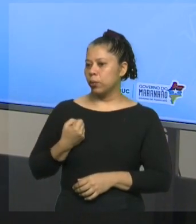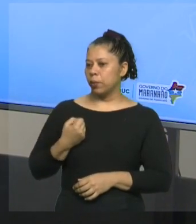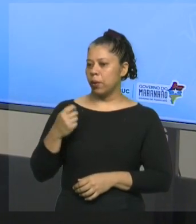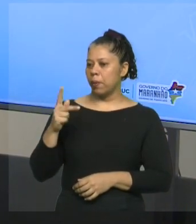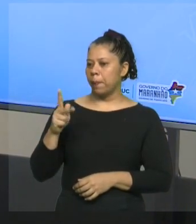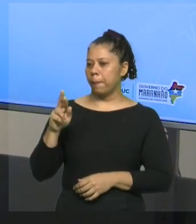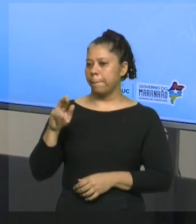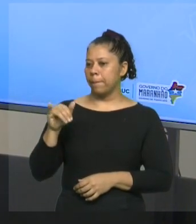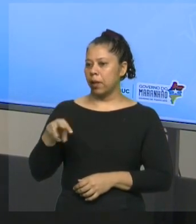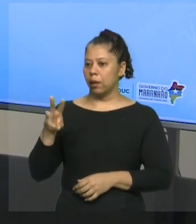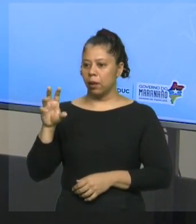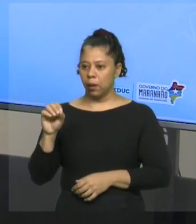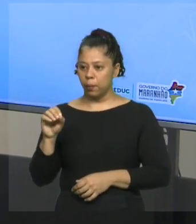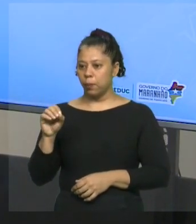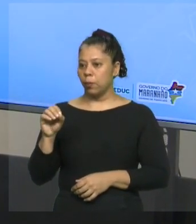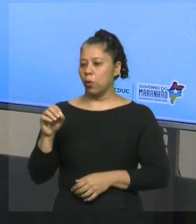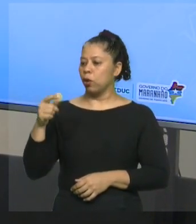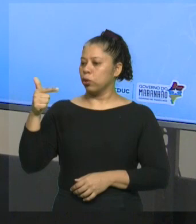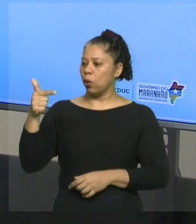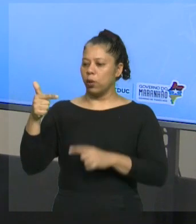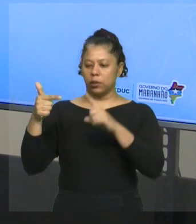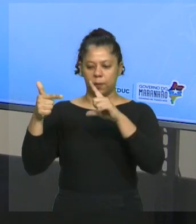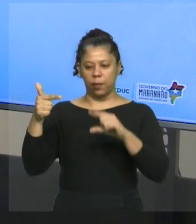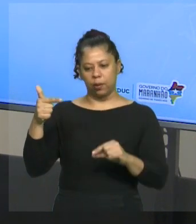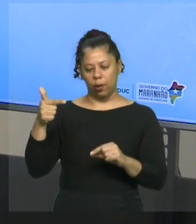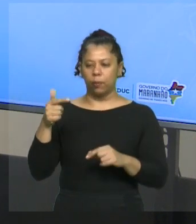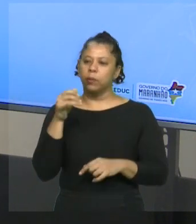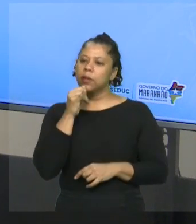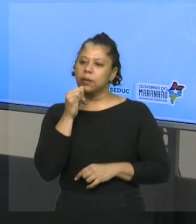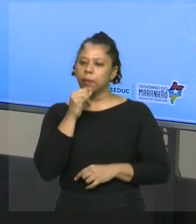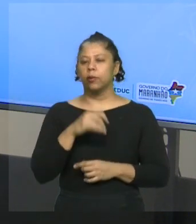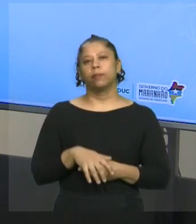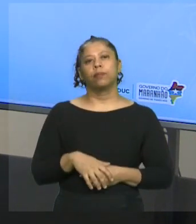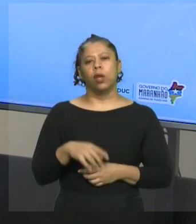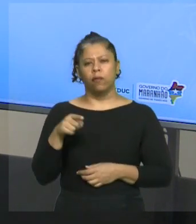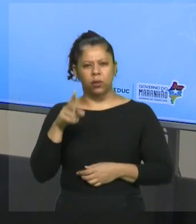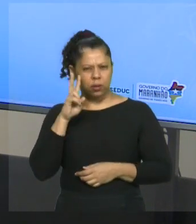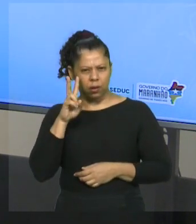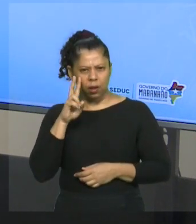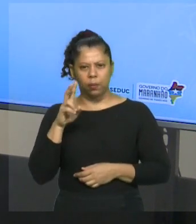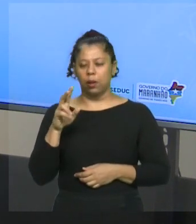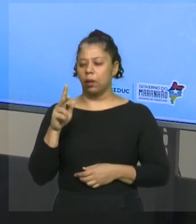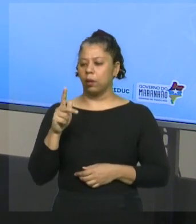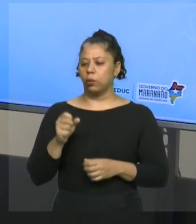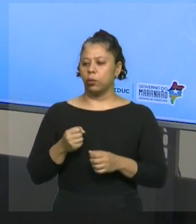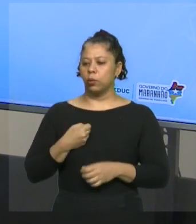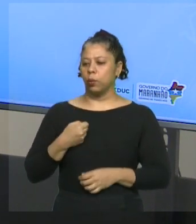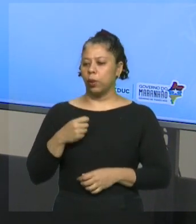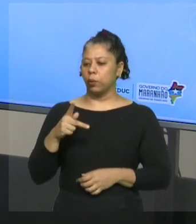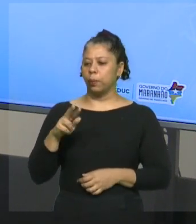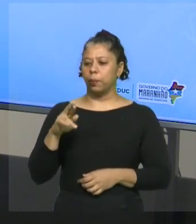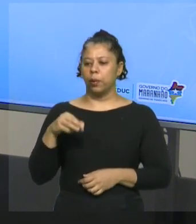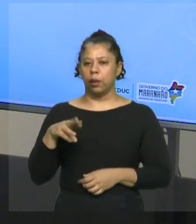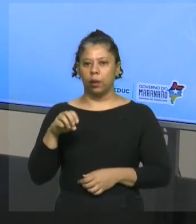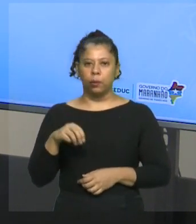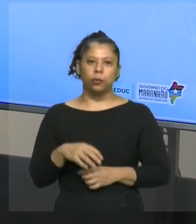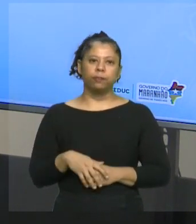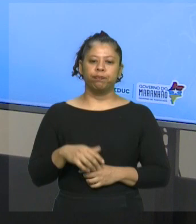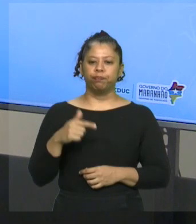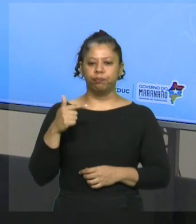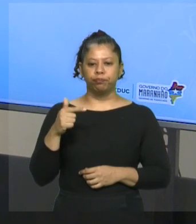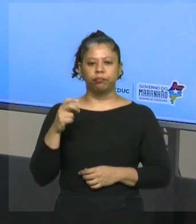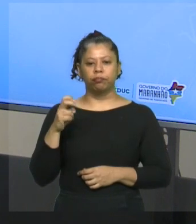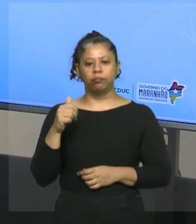primos, quem são eles? 2, 3, 5, 7, 11, e assim sucessivamente.